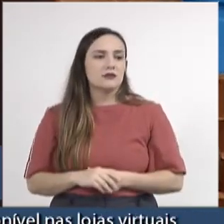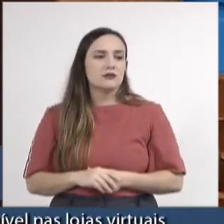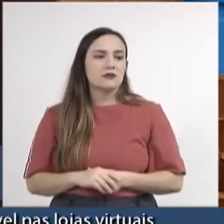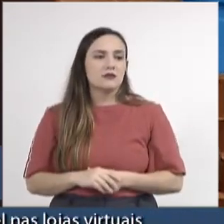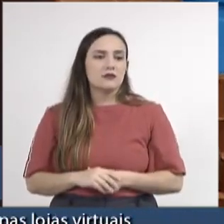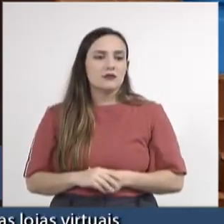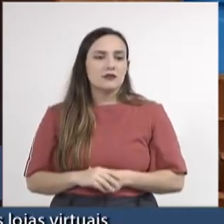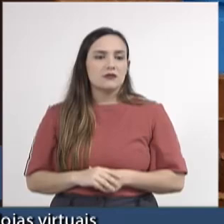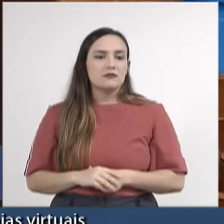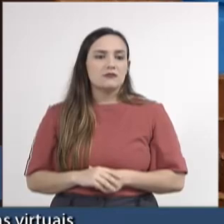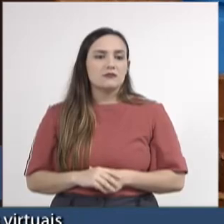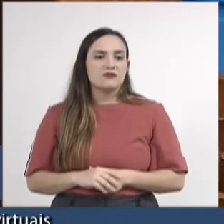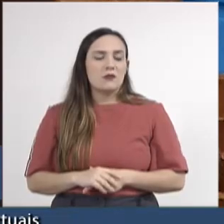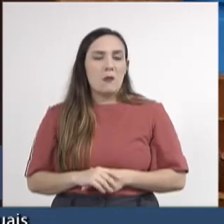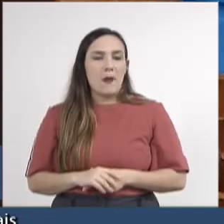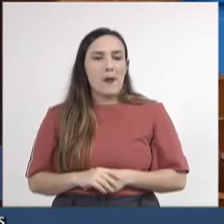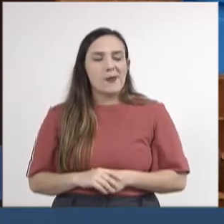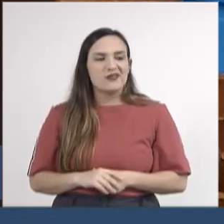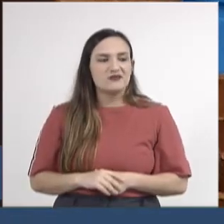podemos dizer assim,